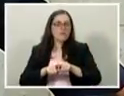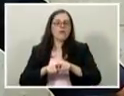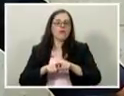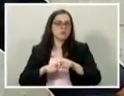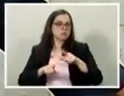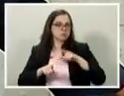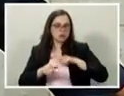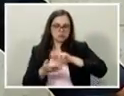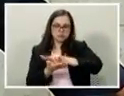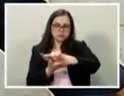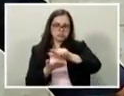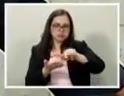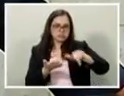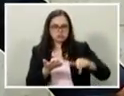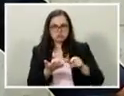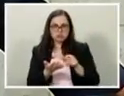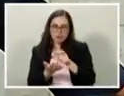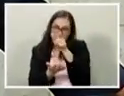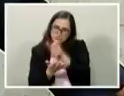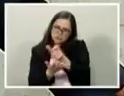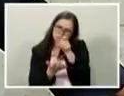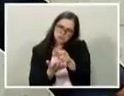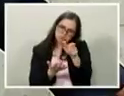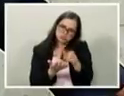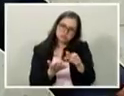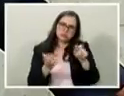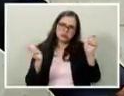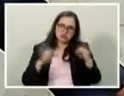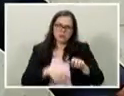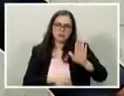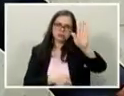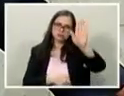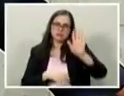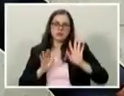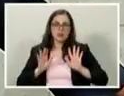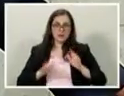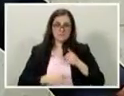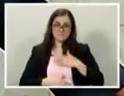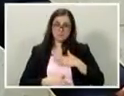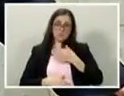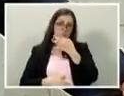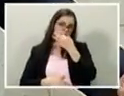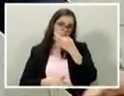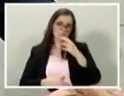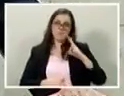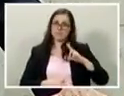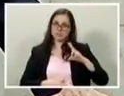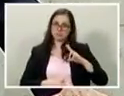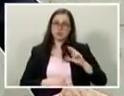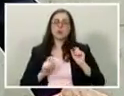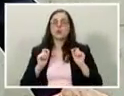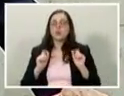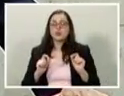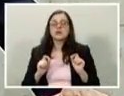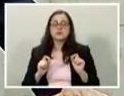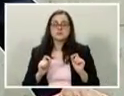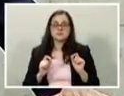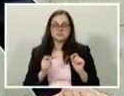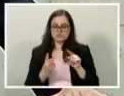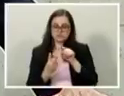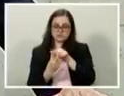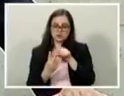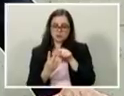Penso também que, neste caso, a minha opinião pessoal é de que, entre os dois,